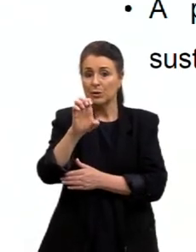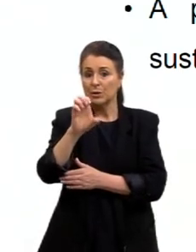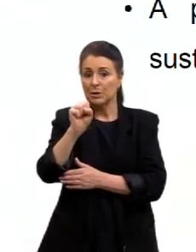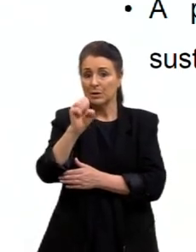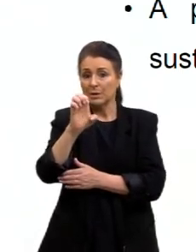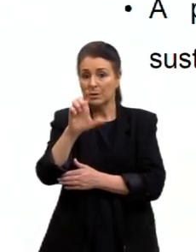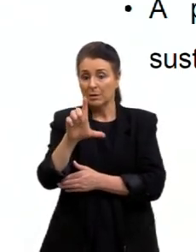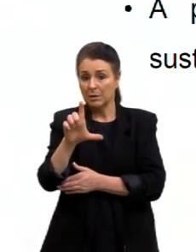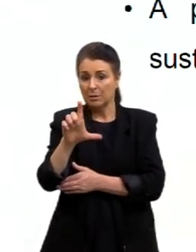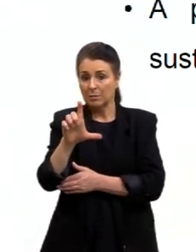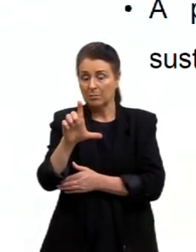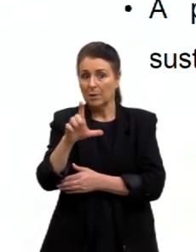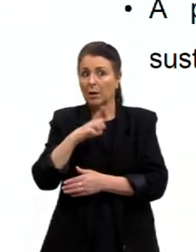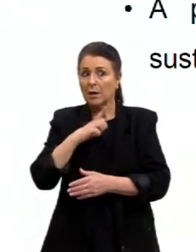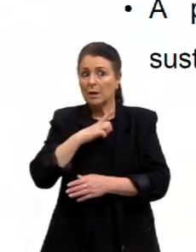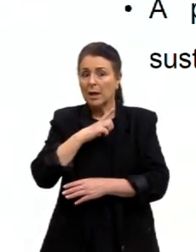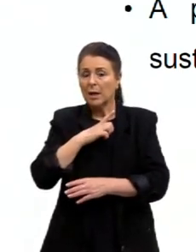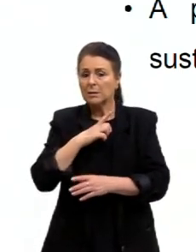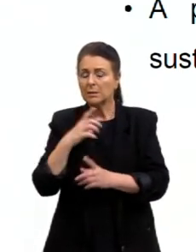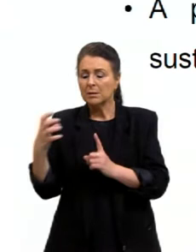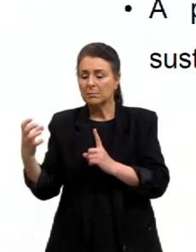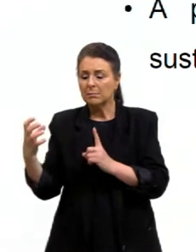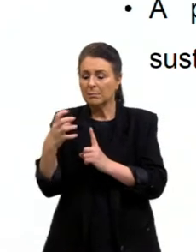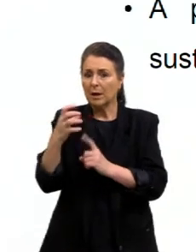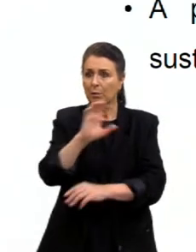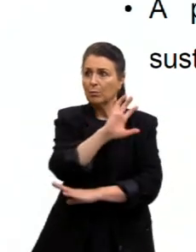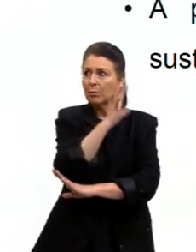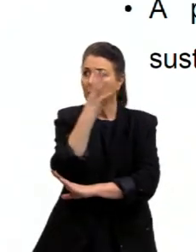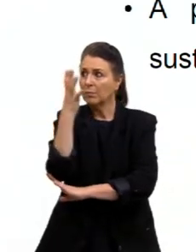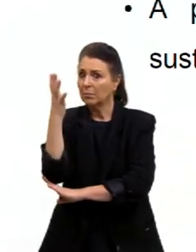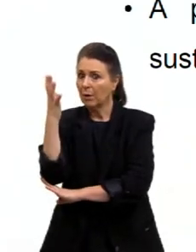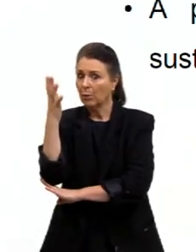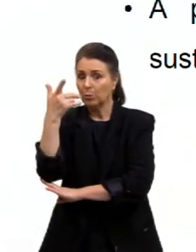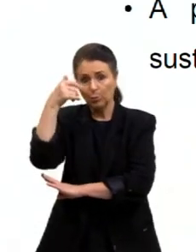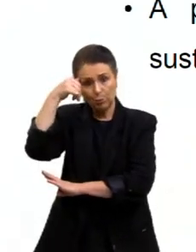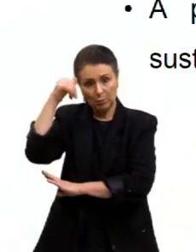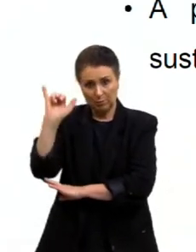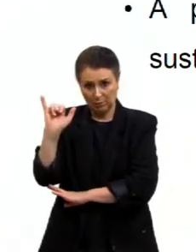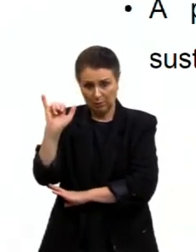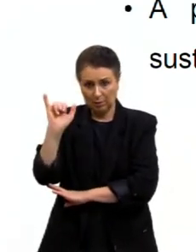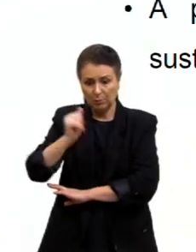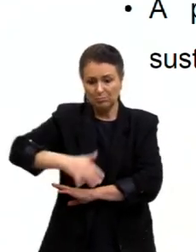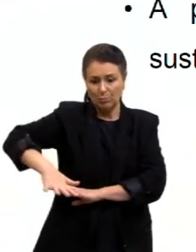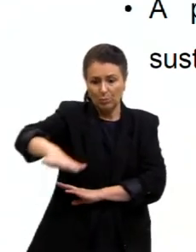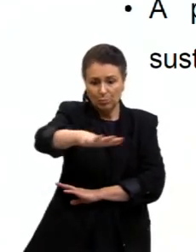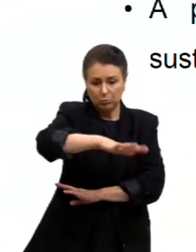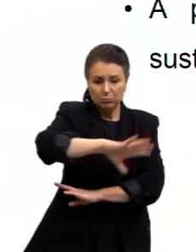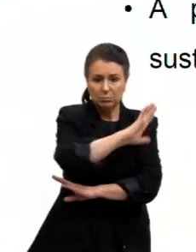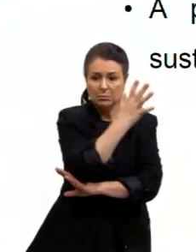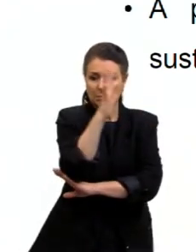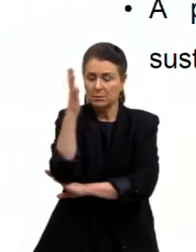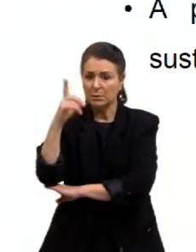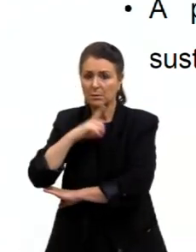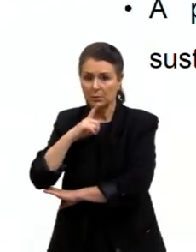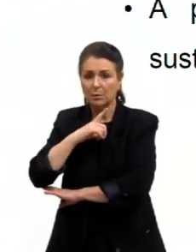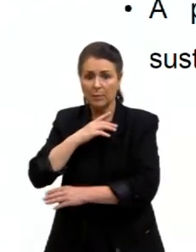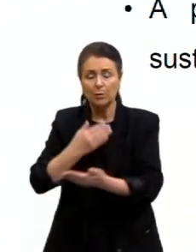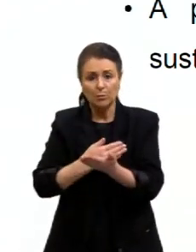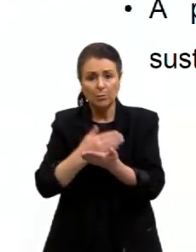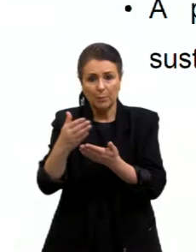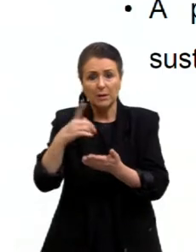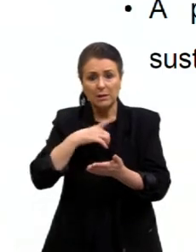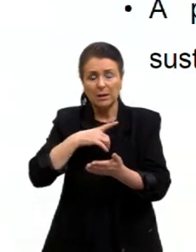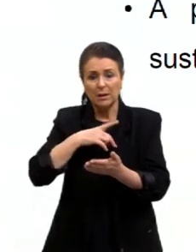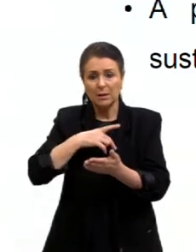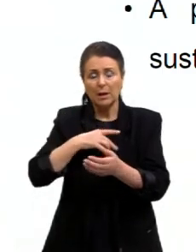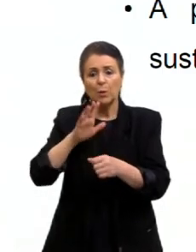ambiental de não estar descartando um resíduo no meio ambiente, também tem a geração de biocombustível, que